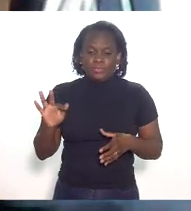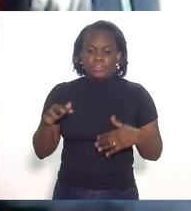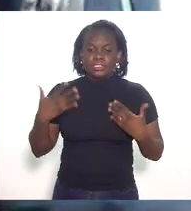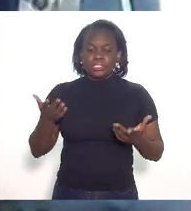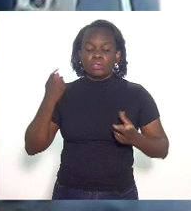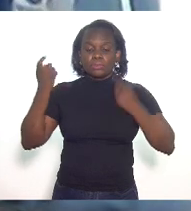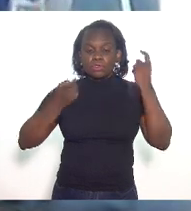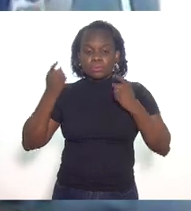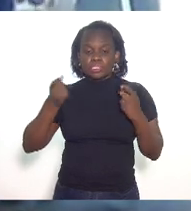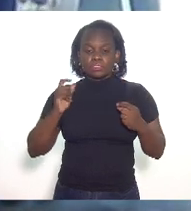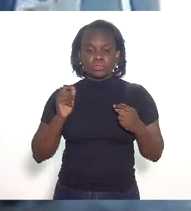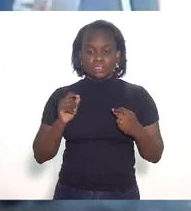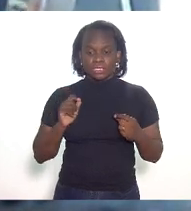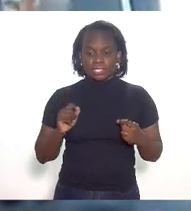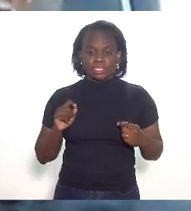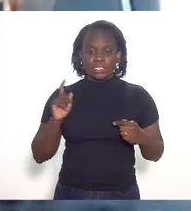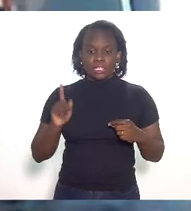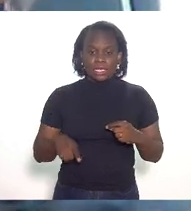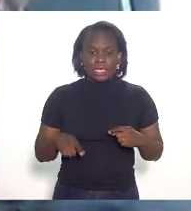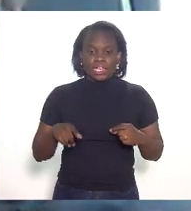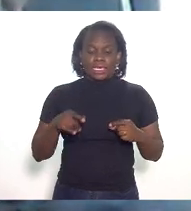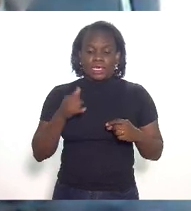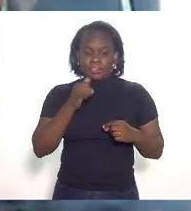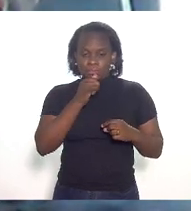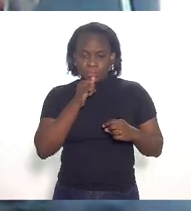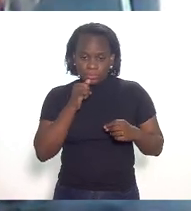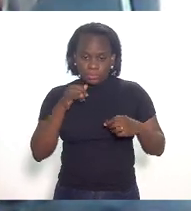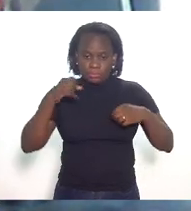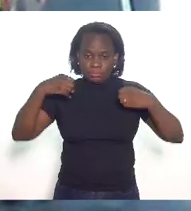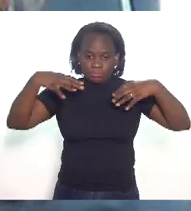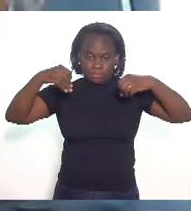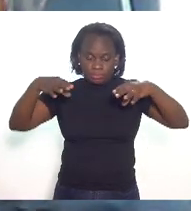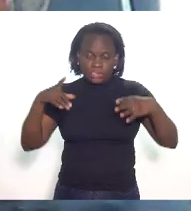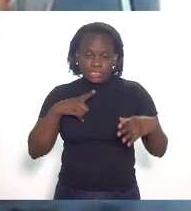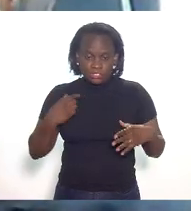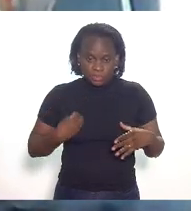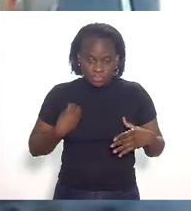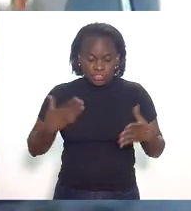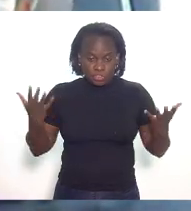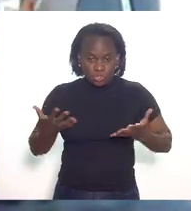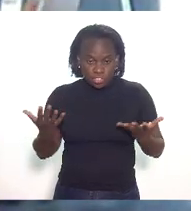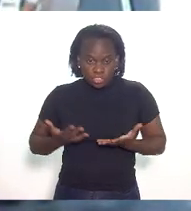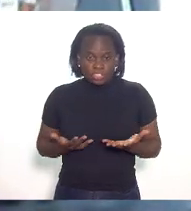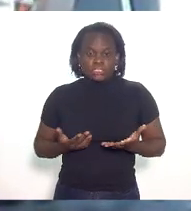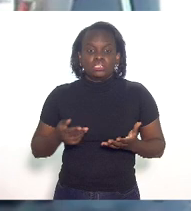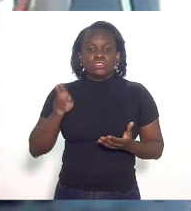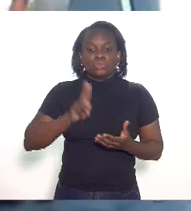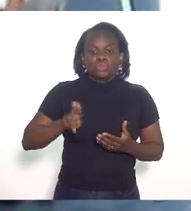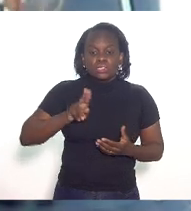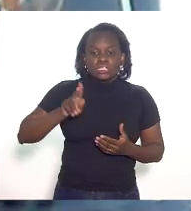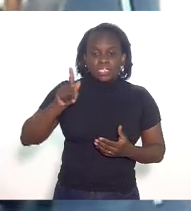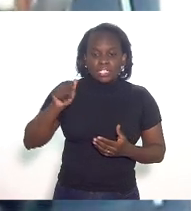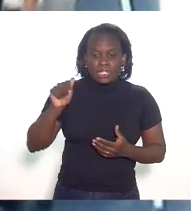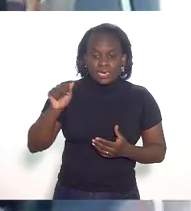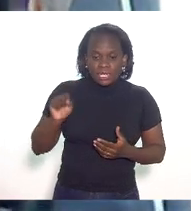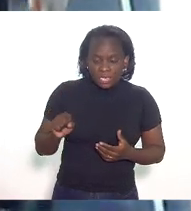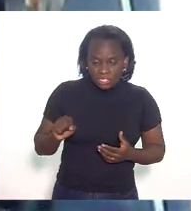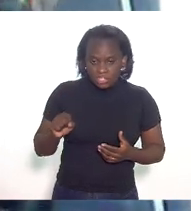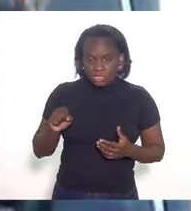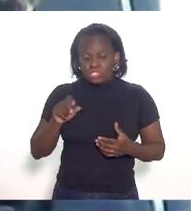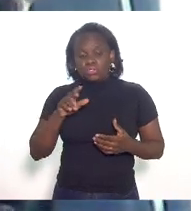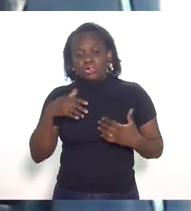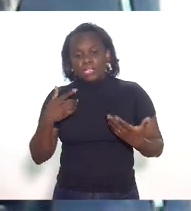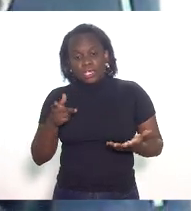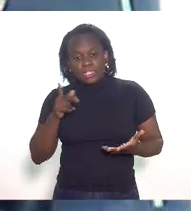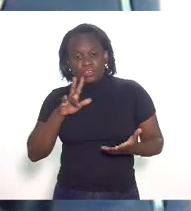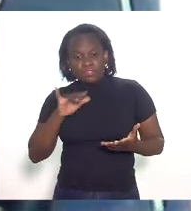preocupação que eu tenho é com as termoelétricas que estão presentes aqui hoje se já existe alguma que use gás natural se ela vai